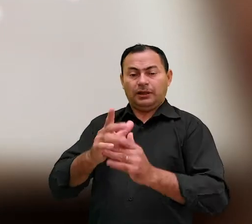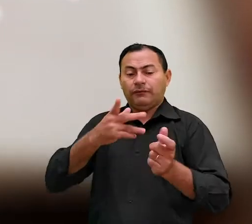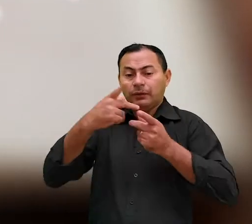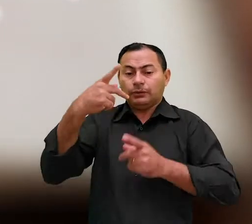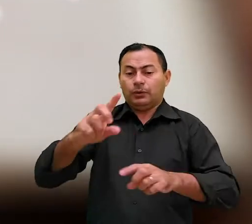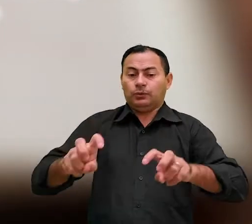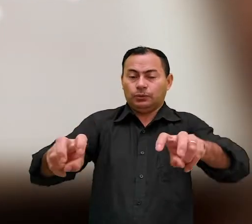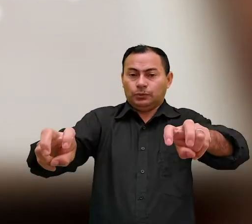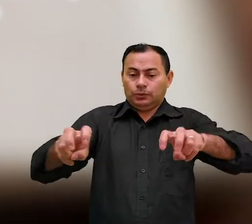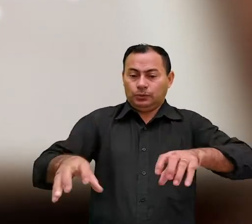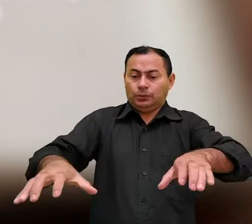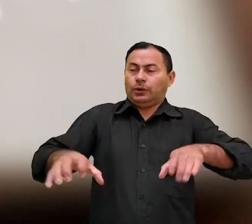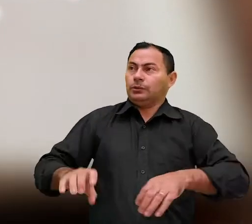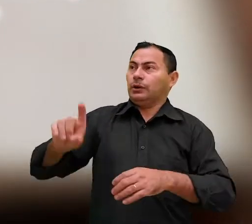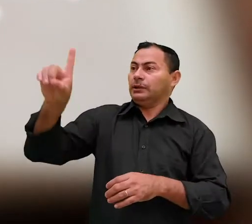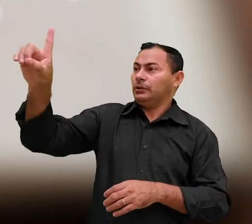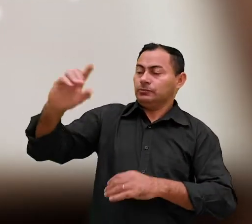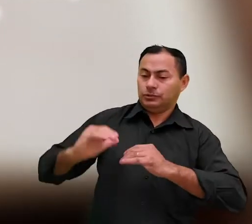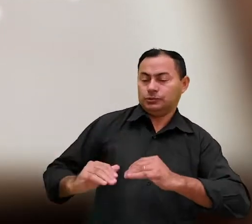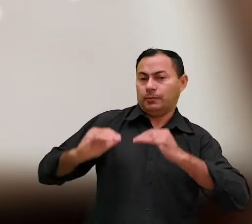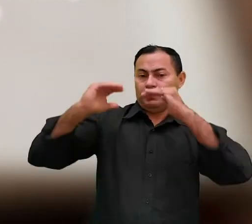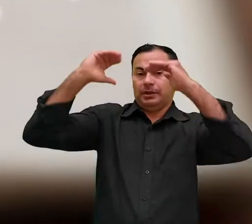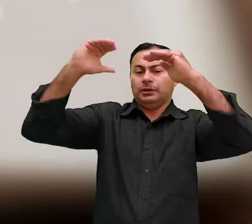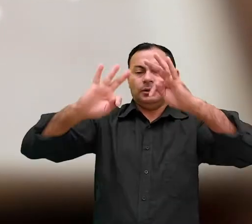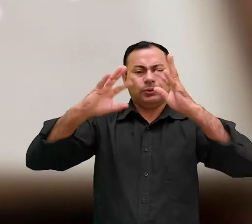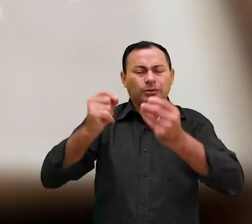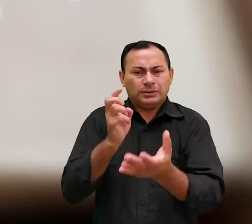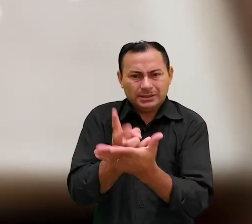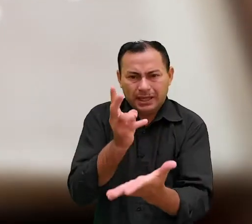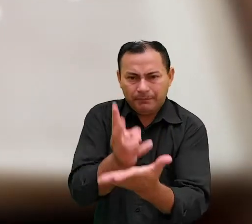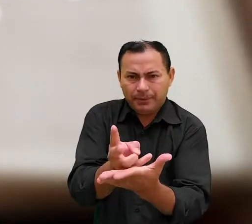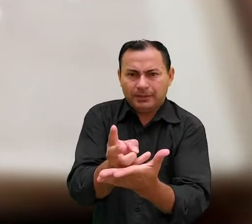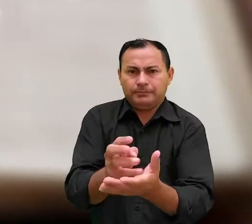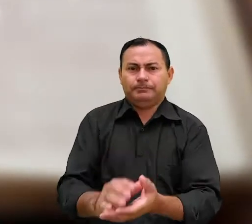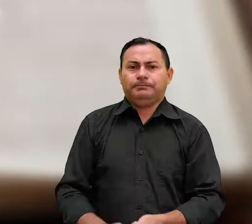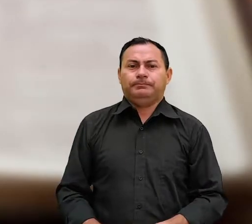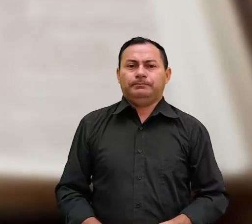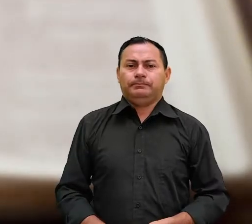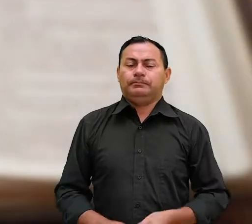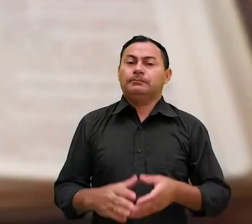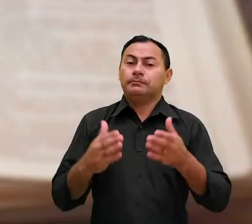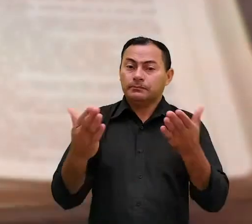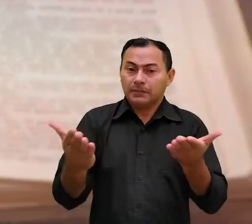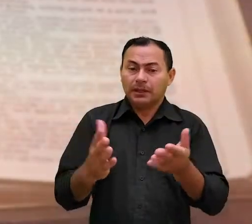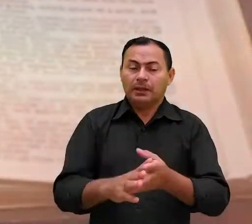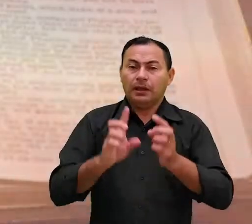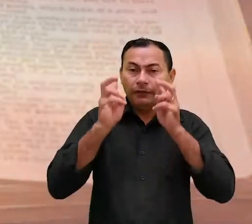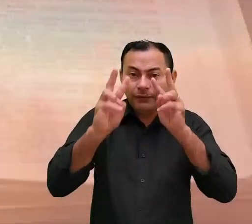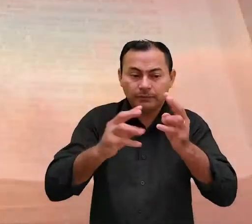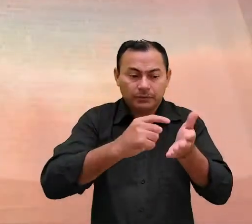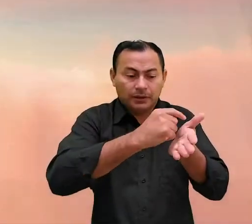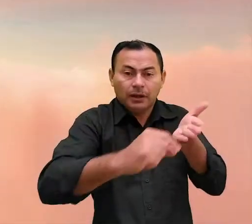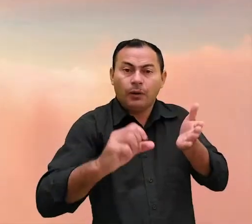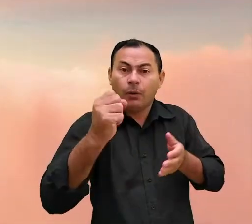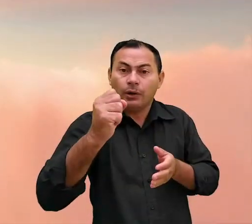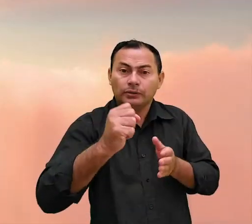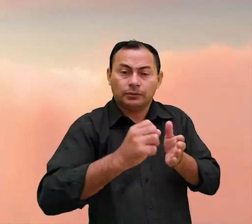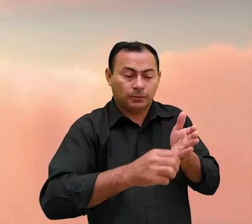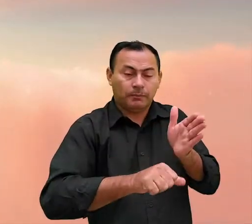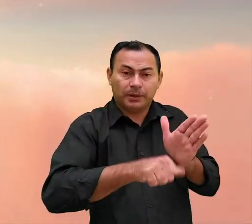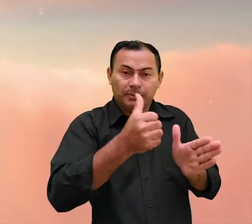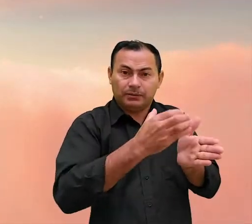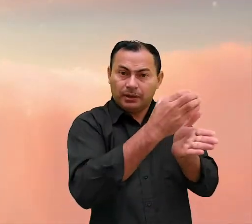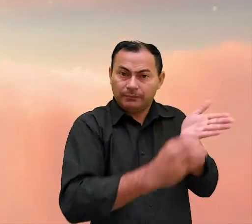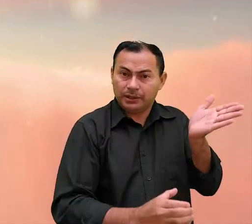diz O teu trono, ó Deus, subiste para todos sempre. É isso que ouvimos no versículo 8 do